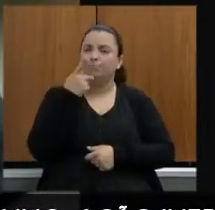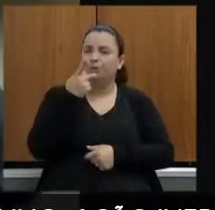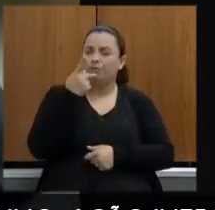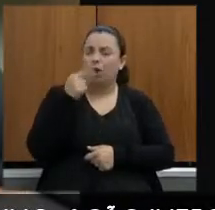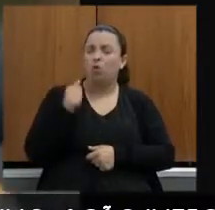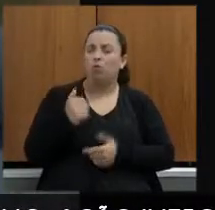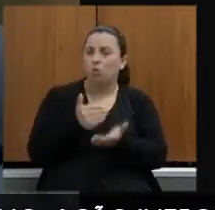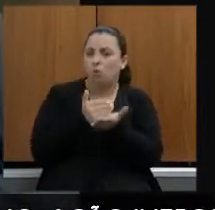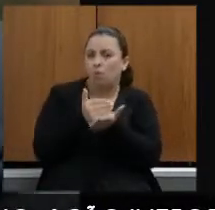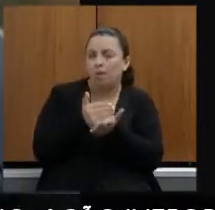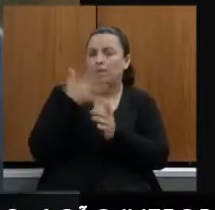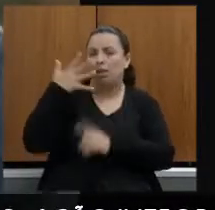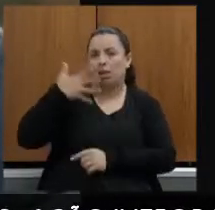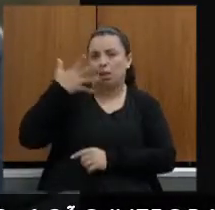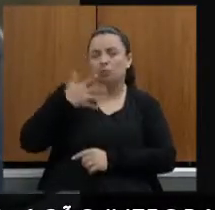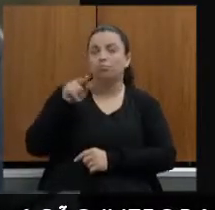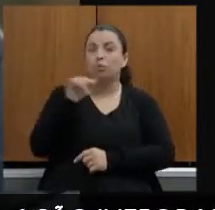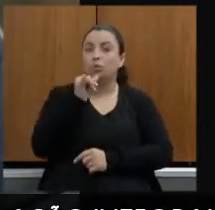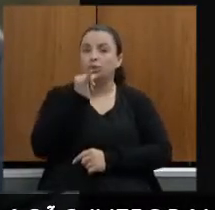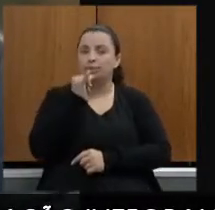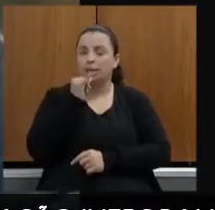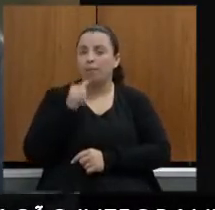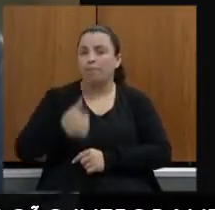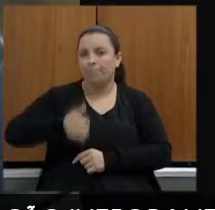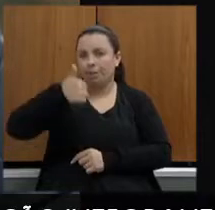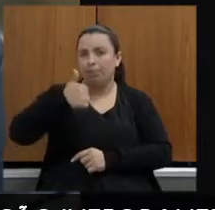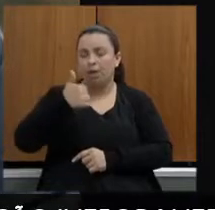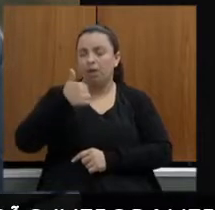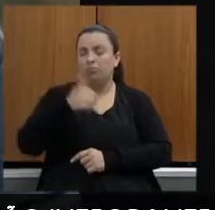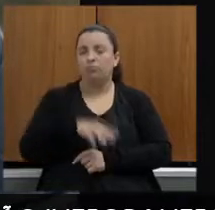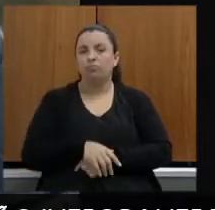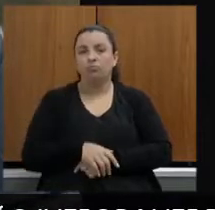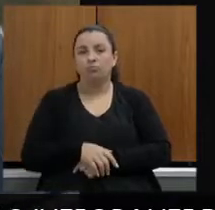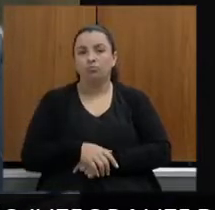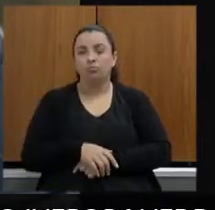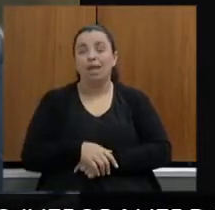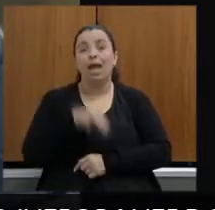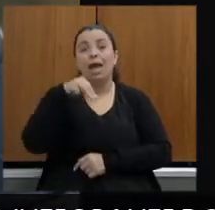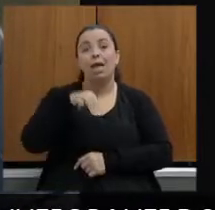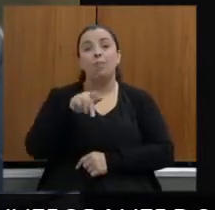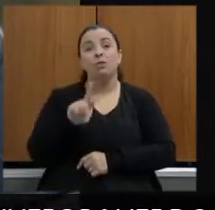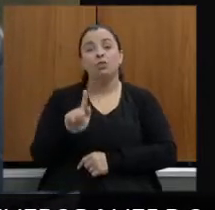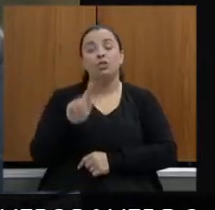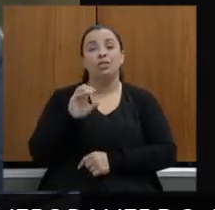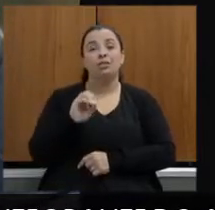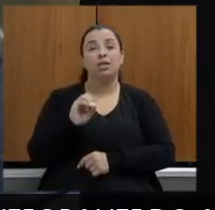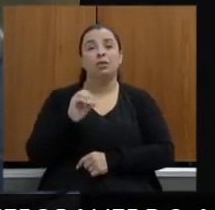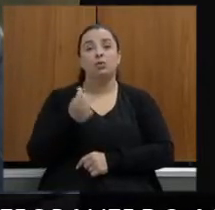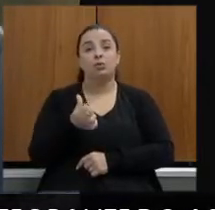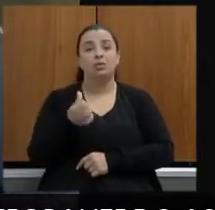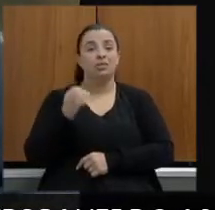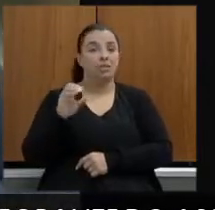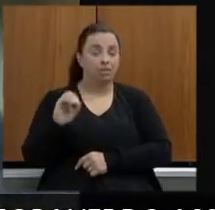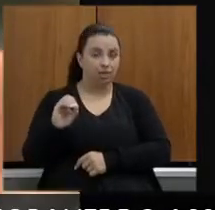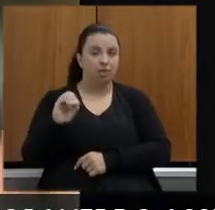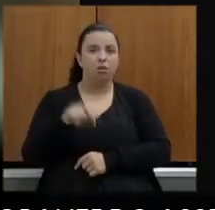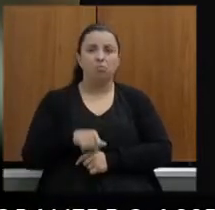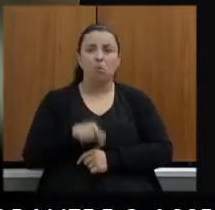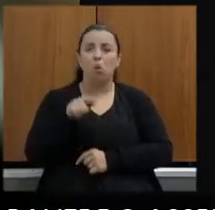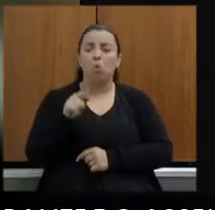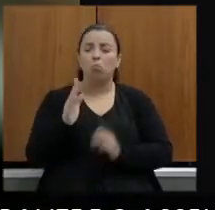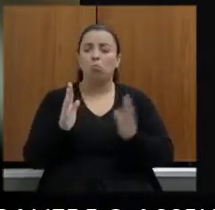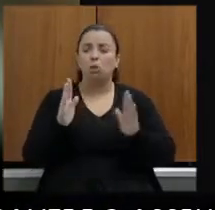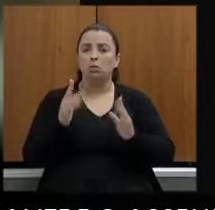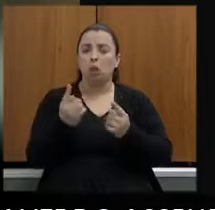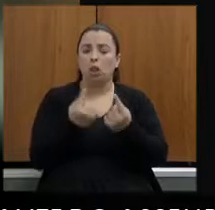foi o primeiro exemplo dado por vossa excelência a MG 060 trecho que compreende